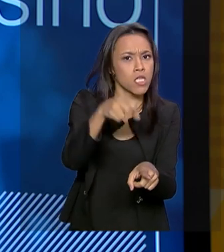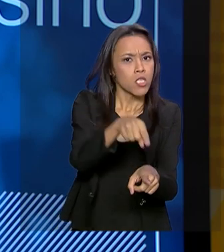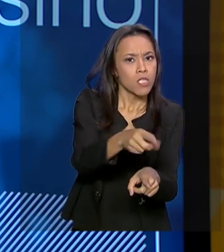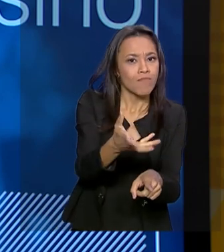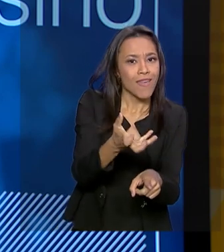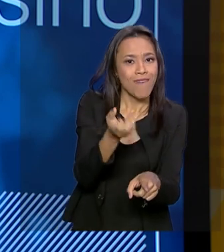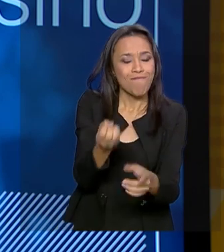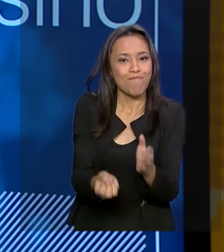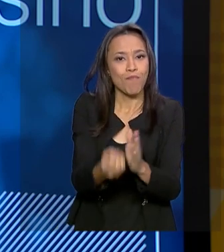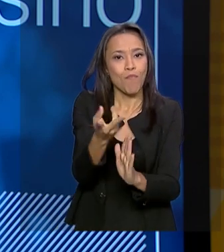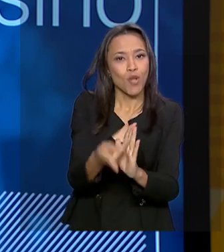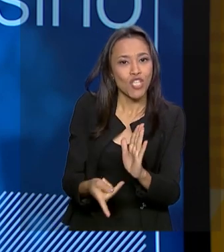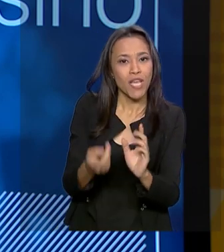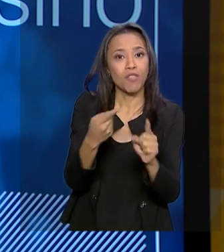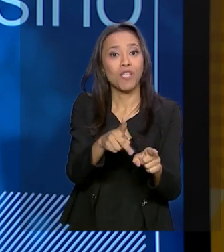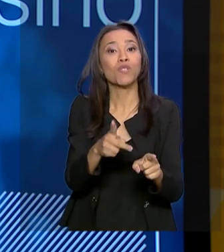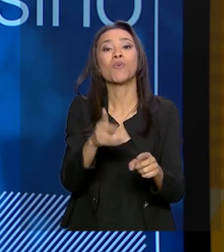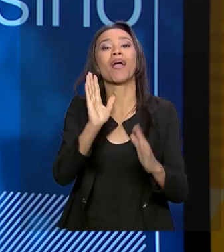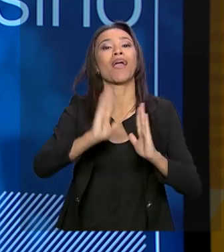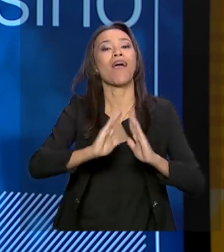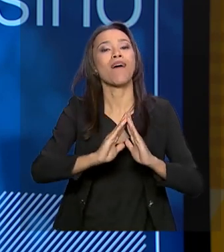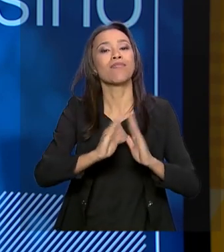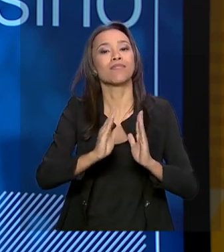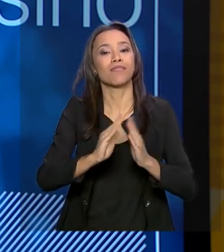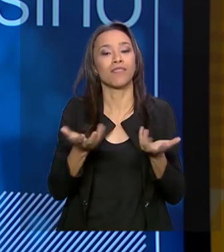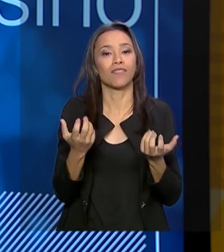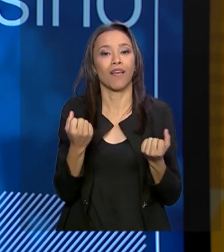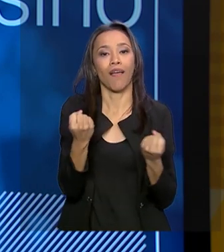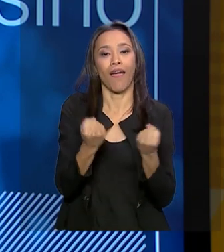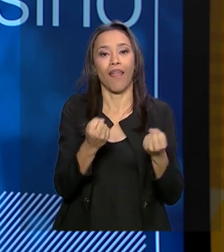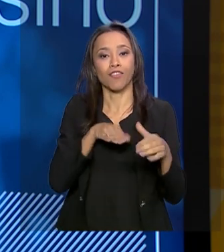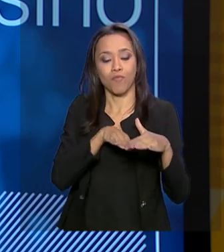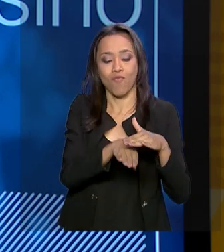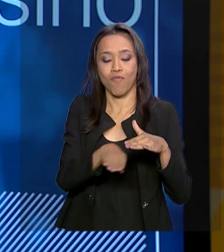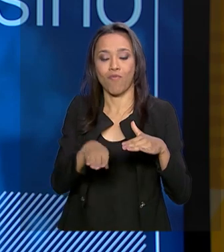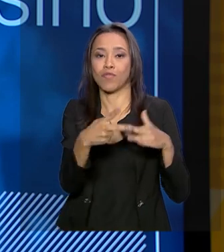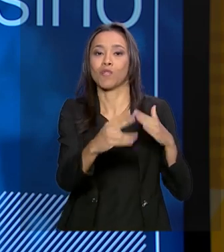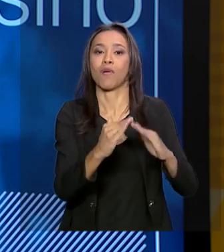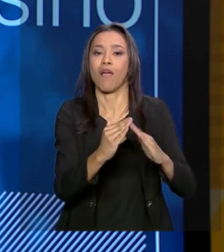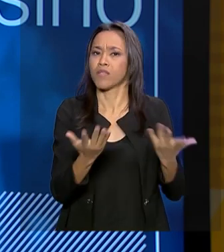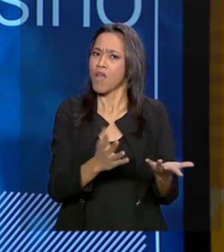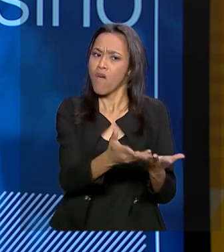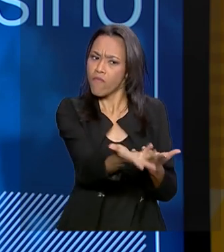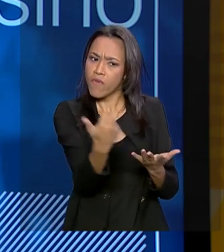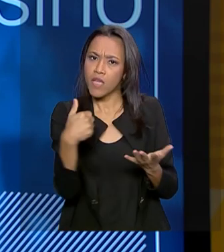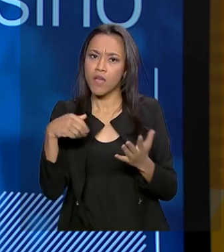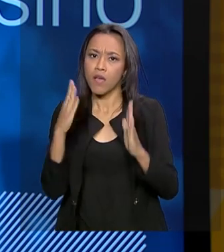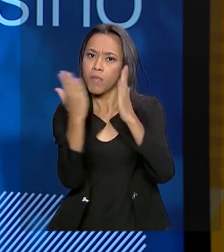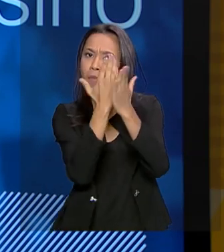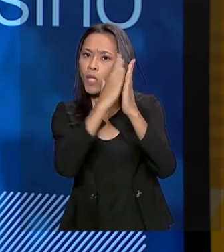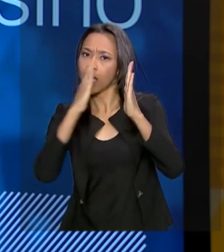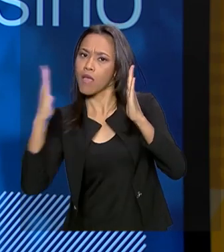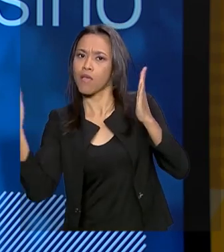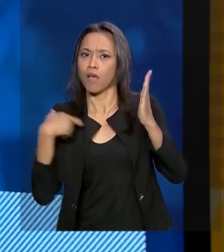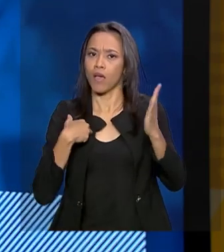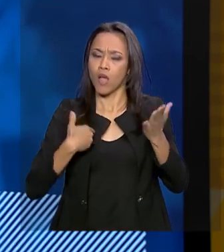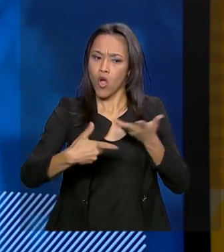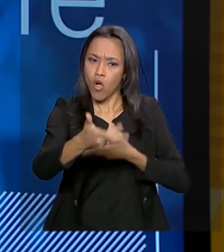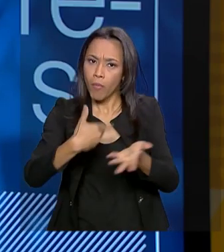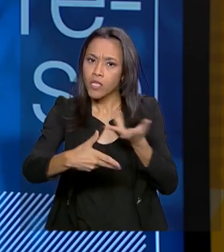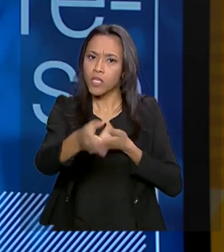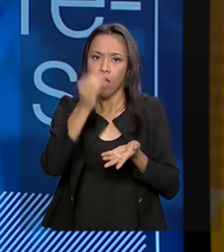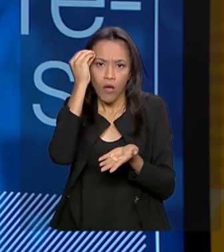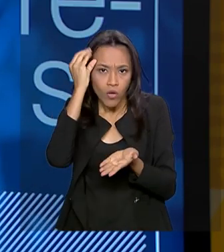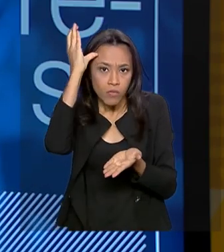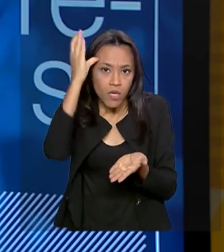lançar um projeto, uma startup na garagem da sua casa. A gente quer que ele vá para uma biblioteca, que ele compartilhe seu conhecimento, que ele tenha maior interação. E o objetivo,